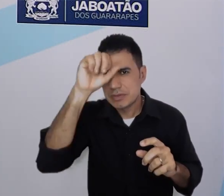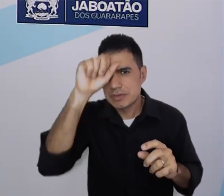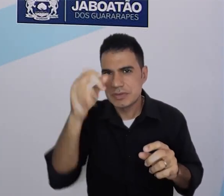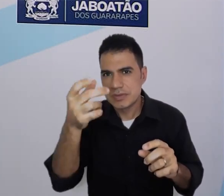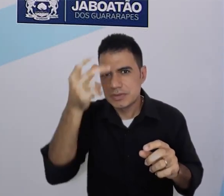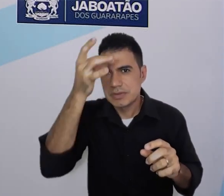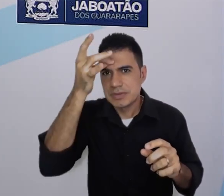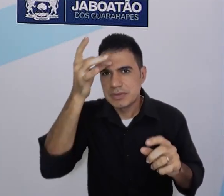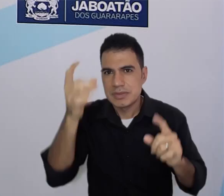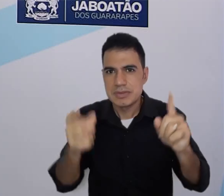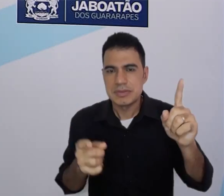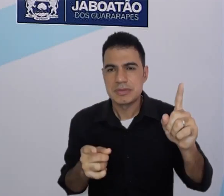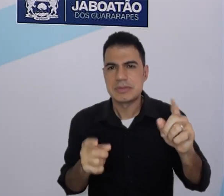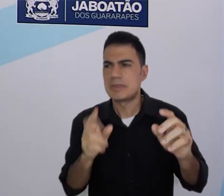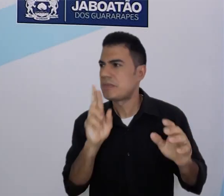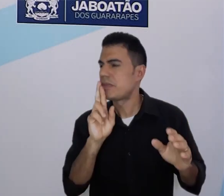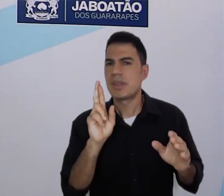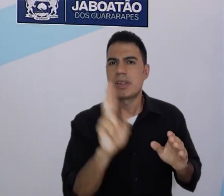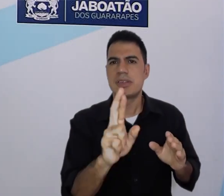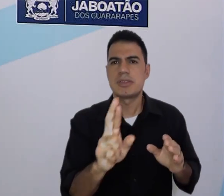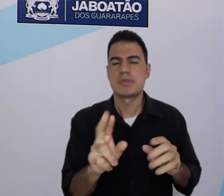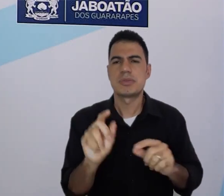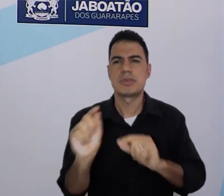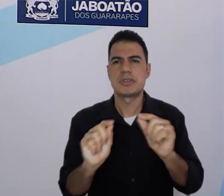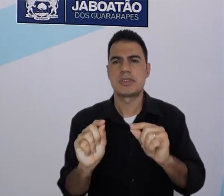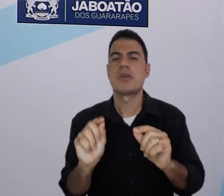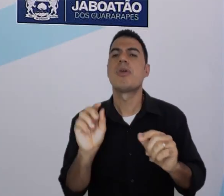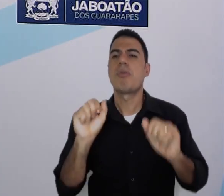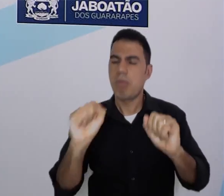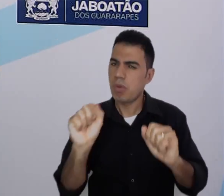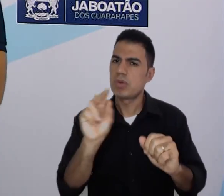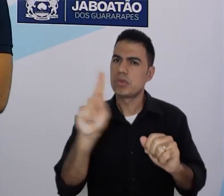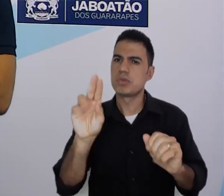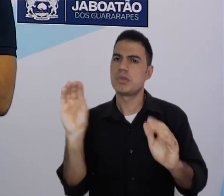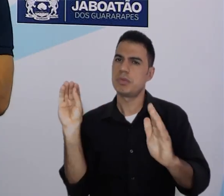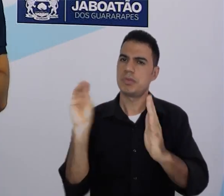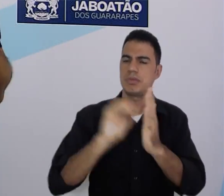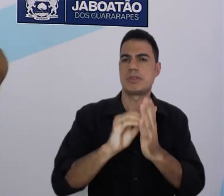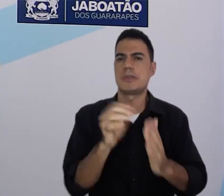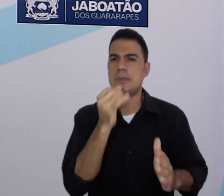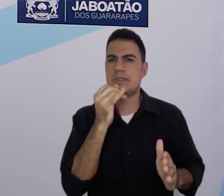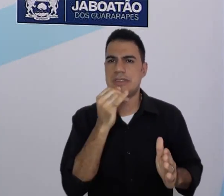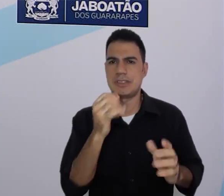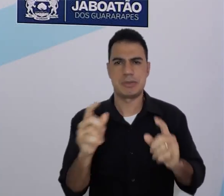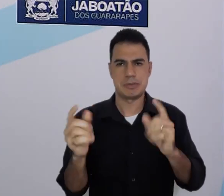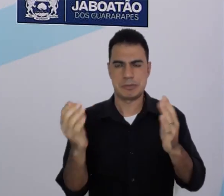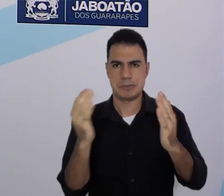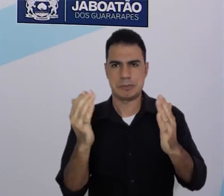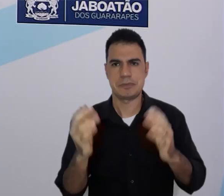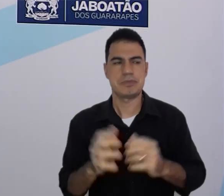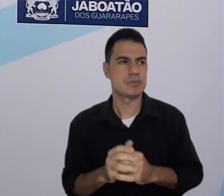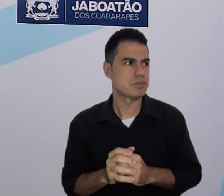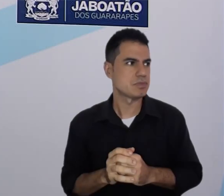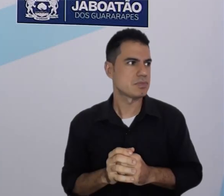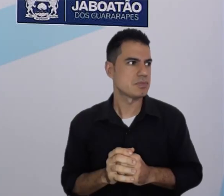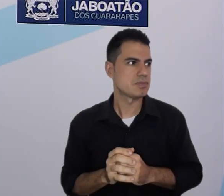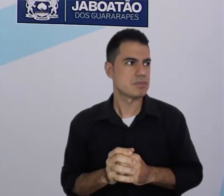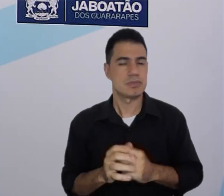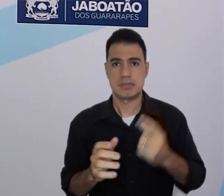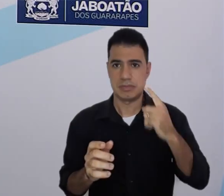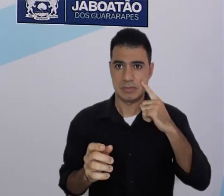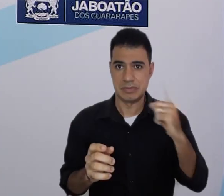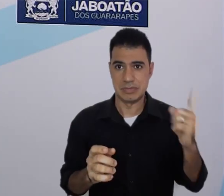Seiya. Nessa resposta, vocês podem colocar o nome de vocês, como por exemplo, my name is Wesley.